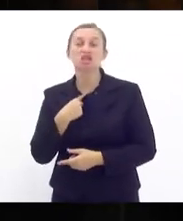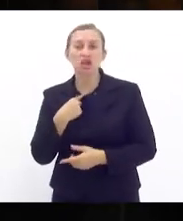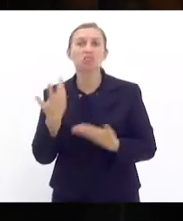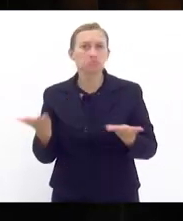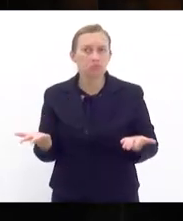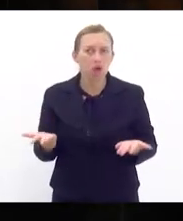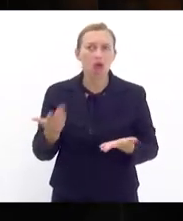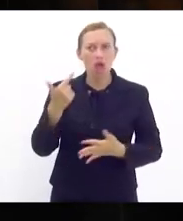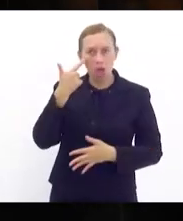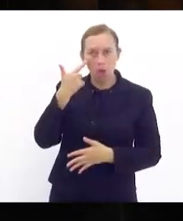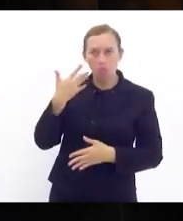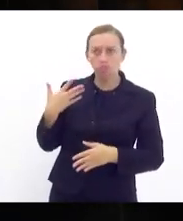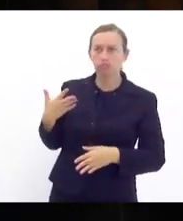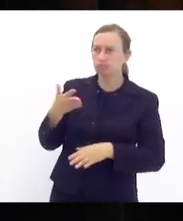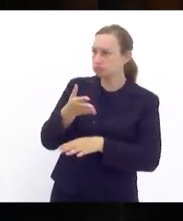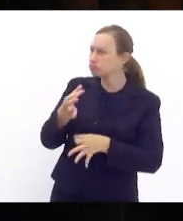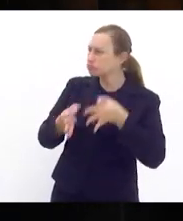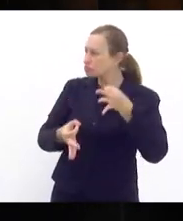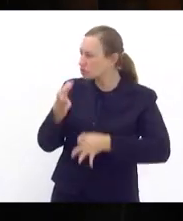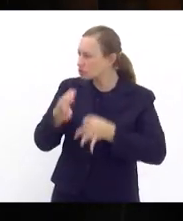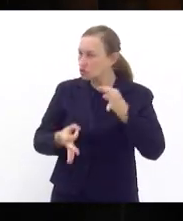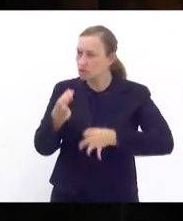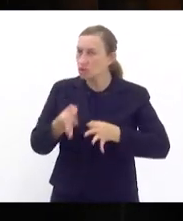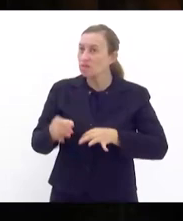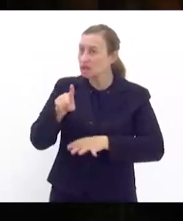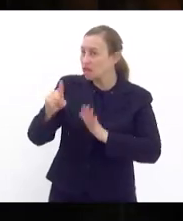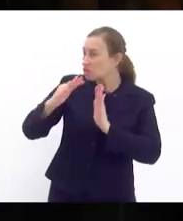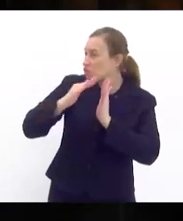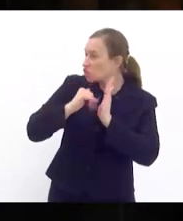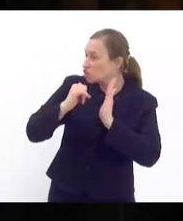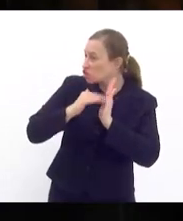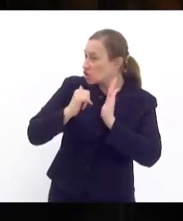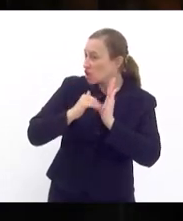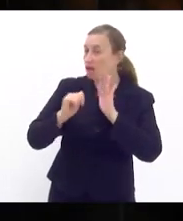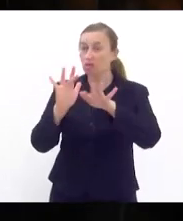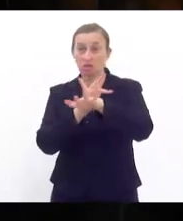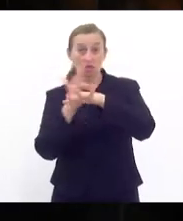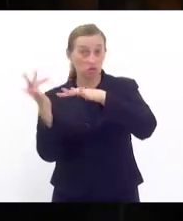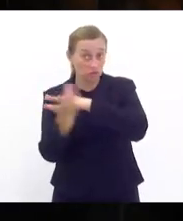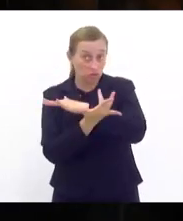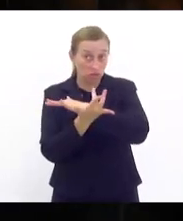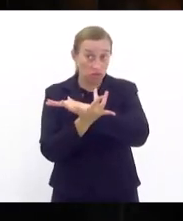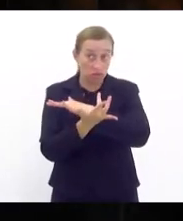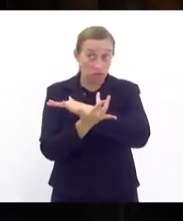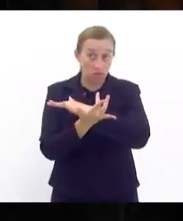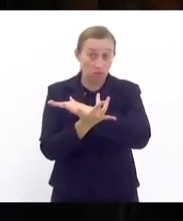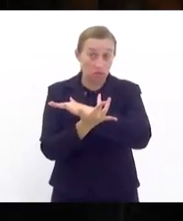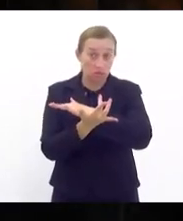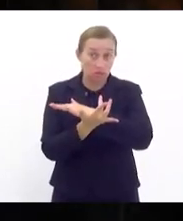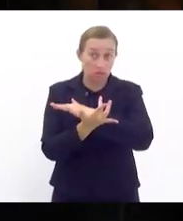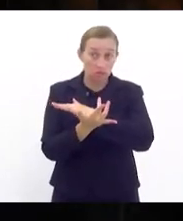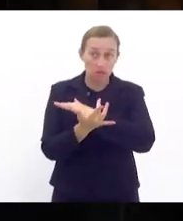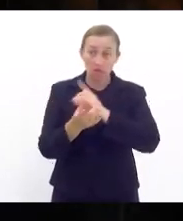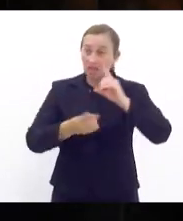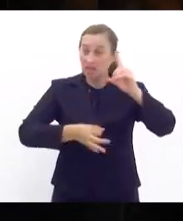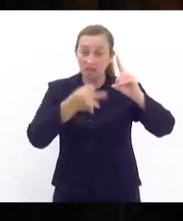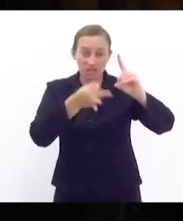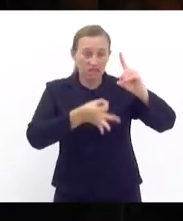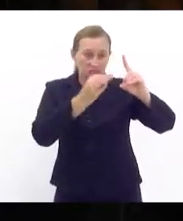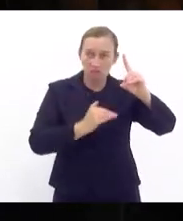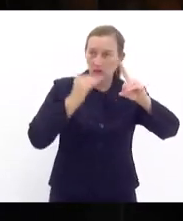eu entrei na justiça para que aquilo fosse removido das redes de fake news e a desembargadora falou